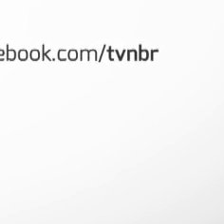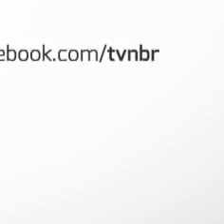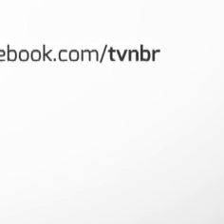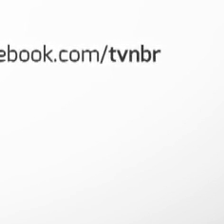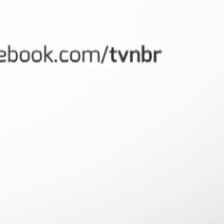Legenda Sônia Ruberti Legenda